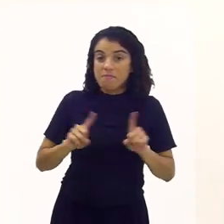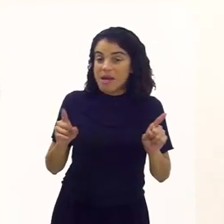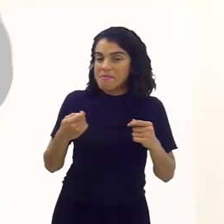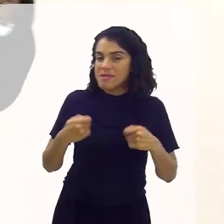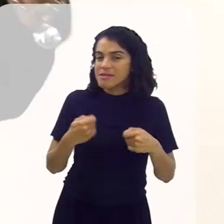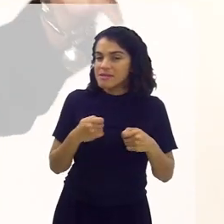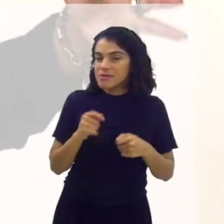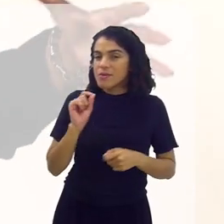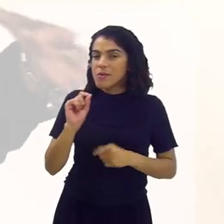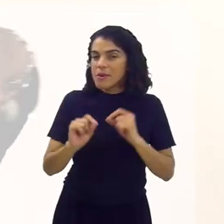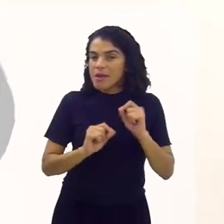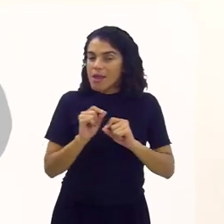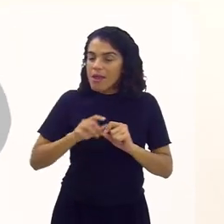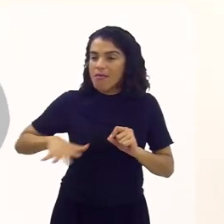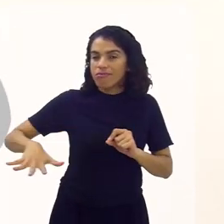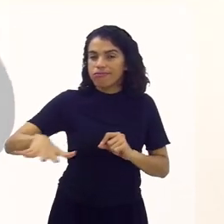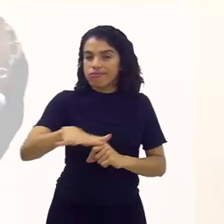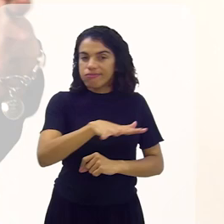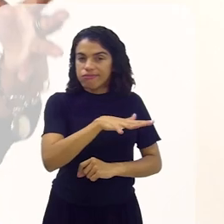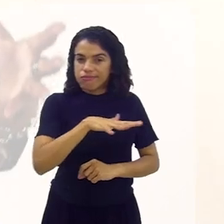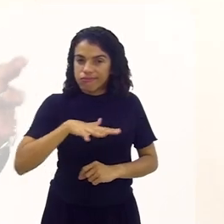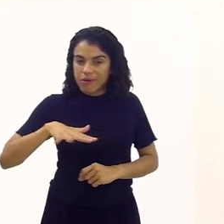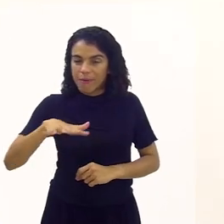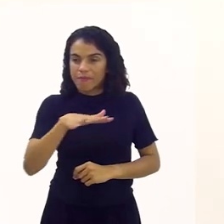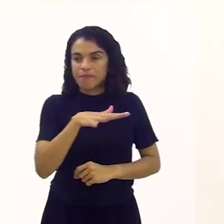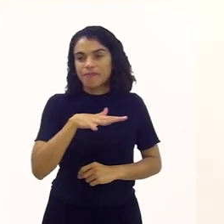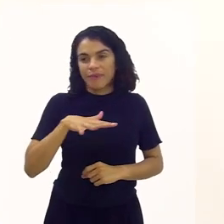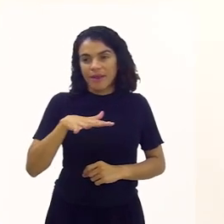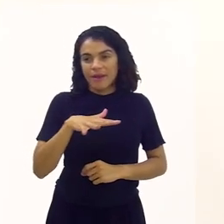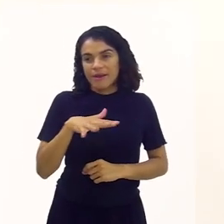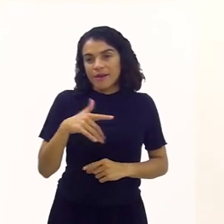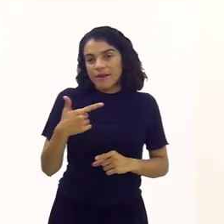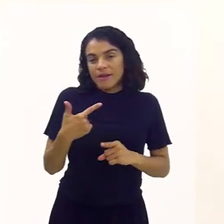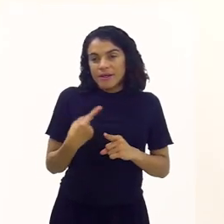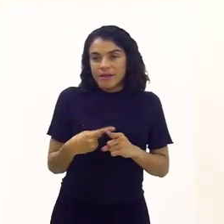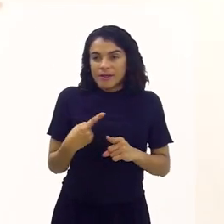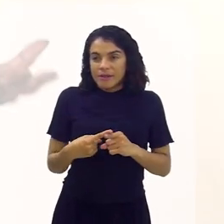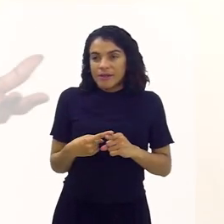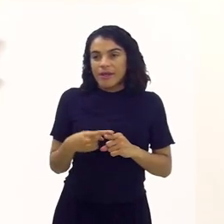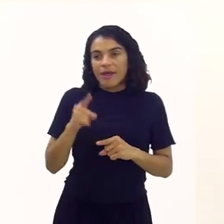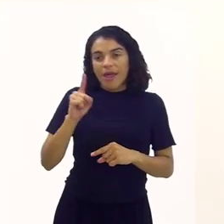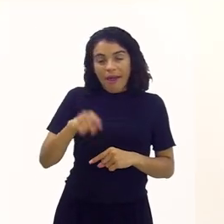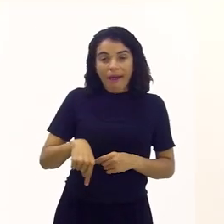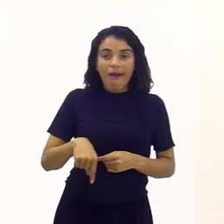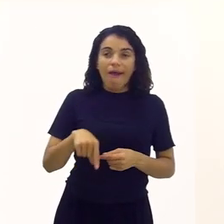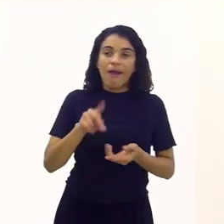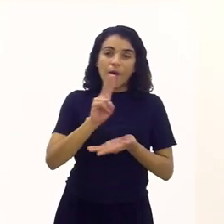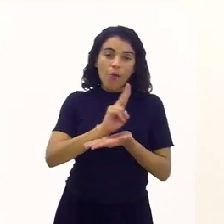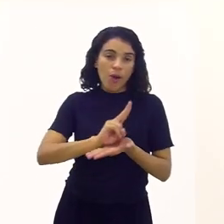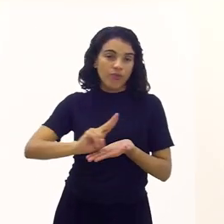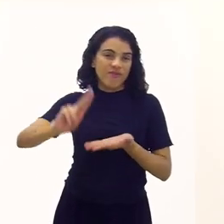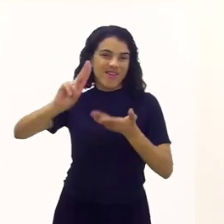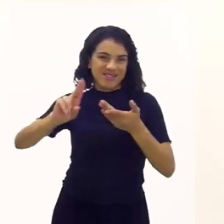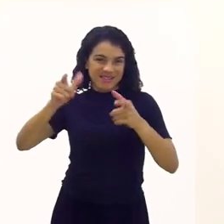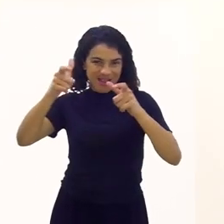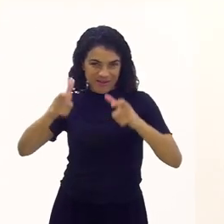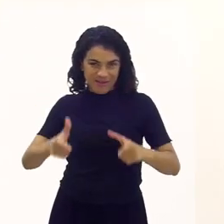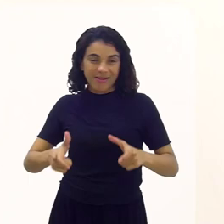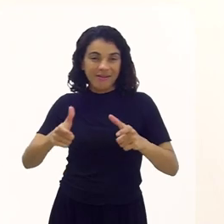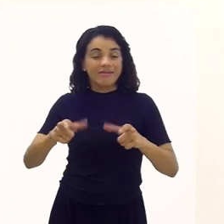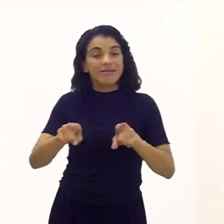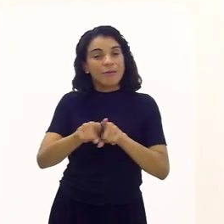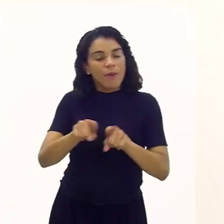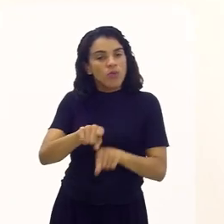tem que se criar uma outra ambientação, porque é uma universidade e